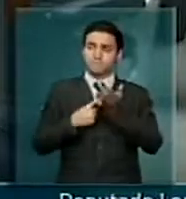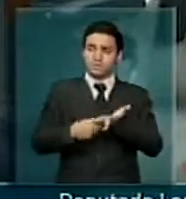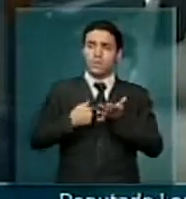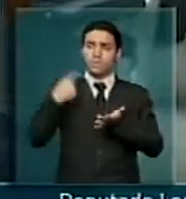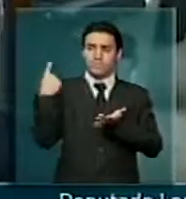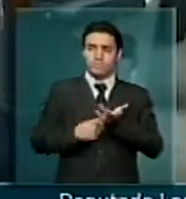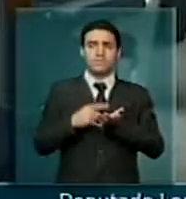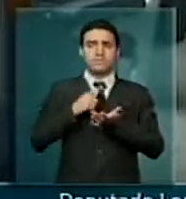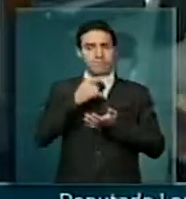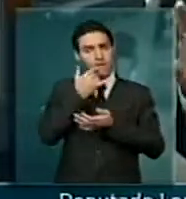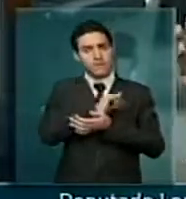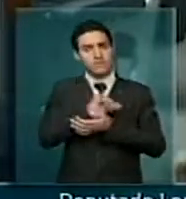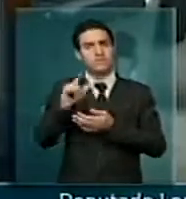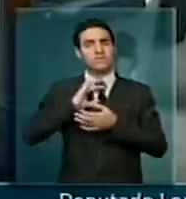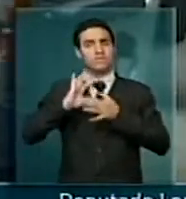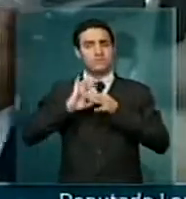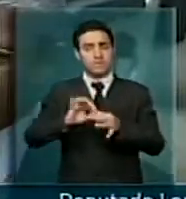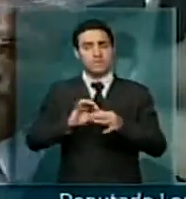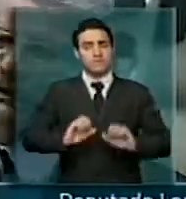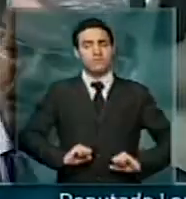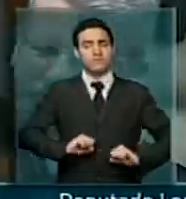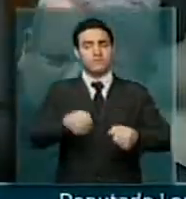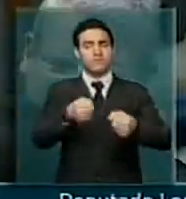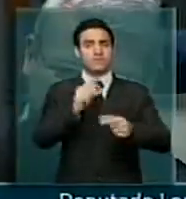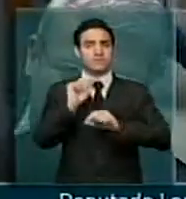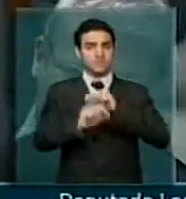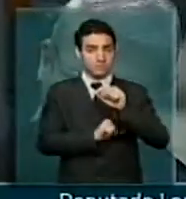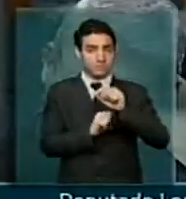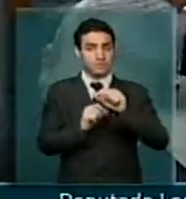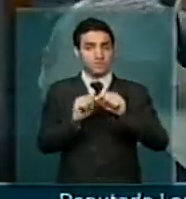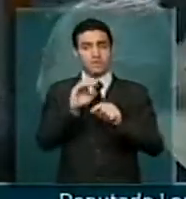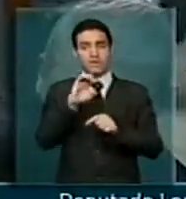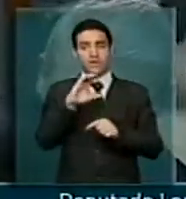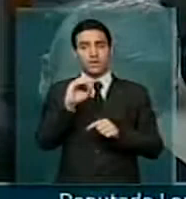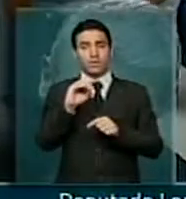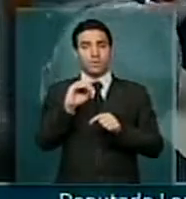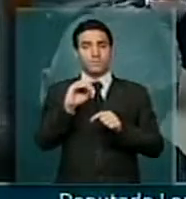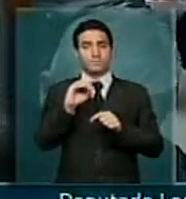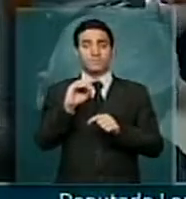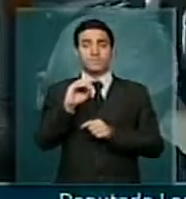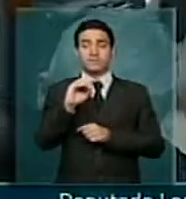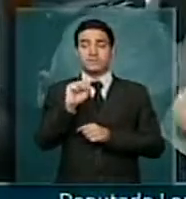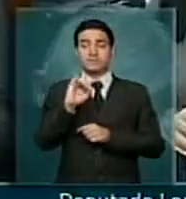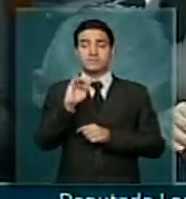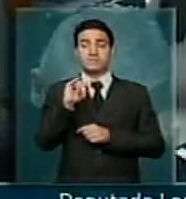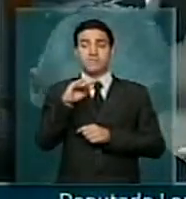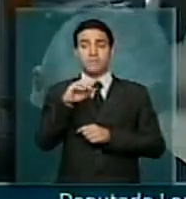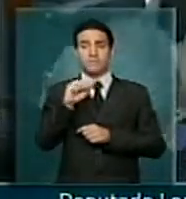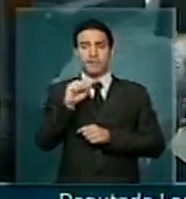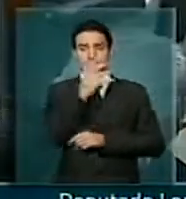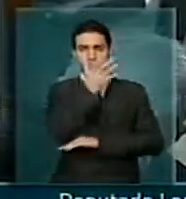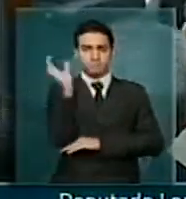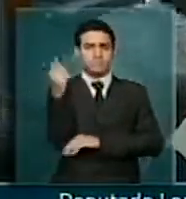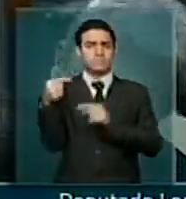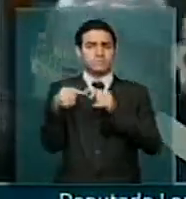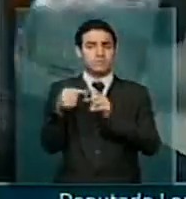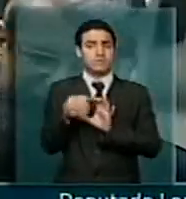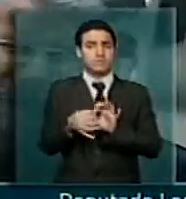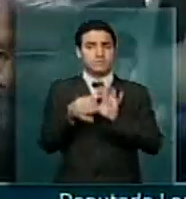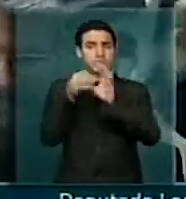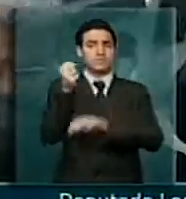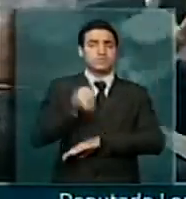está unido, em defesa de um ecossistema sustentável com a